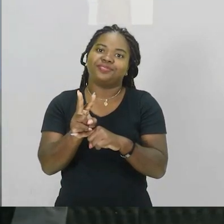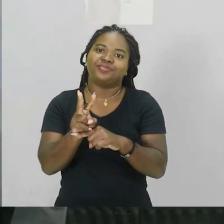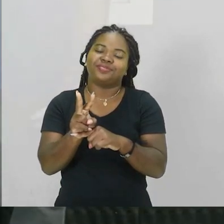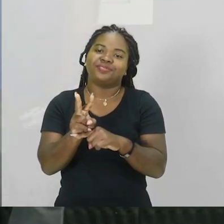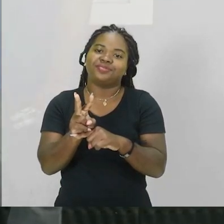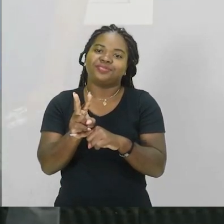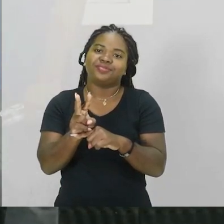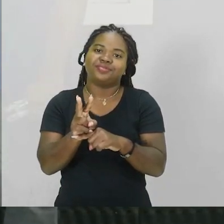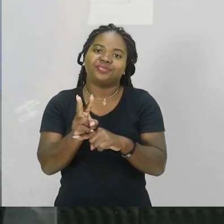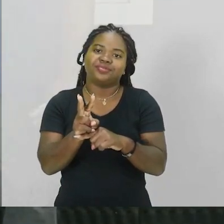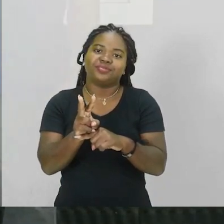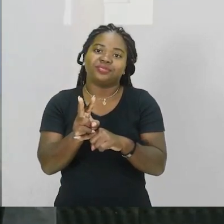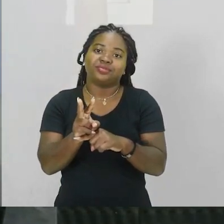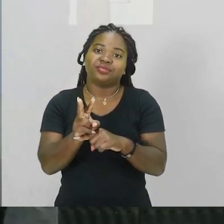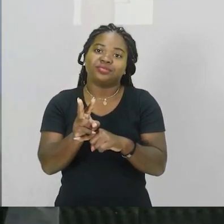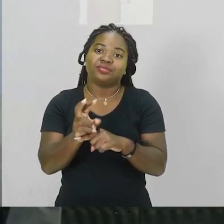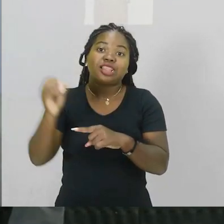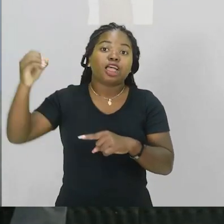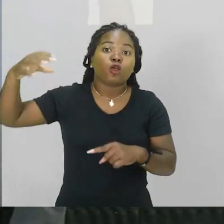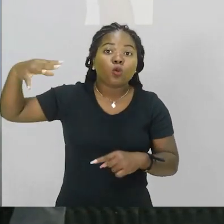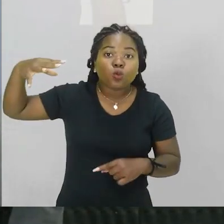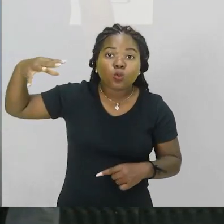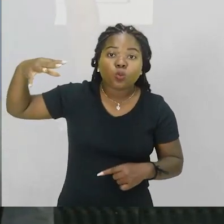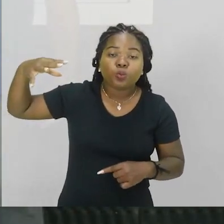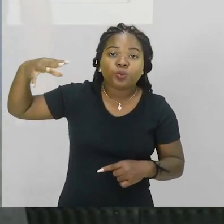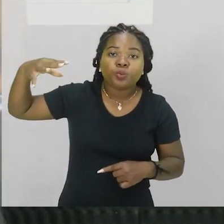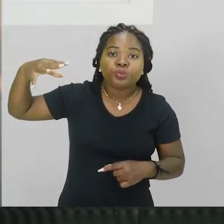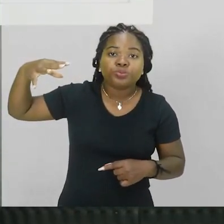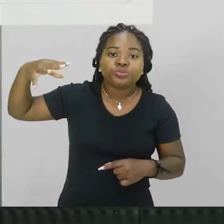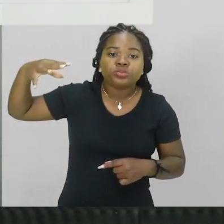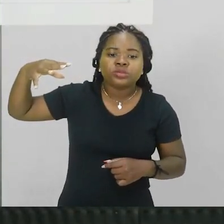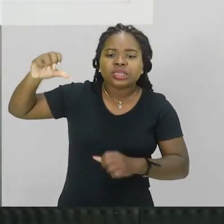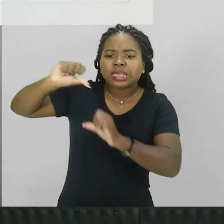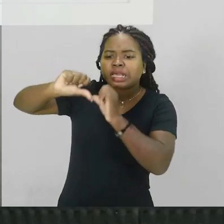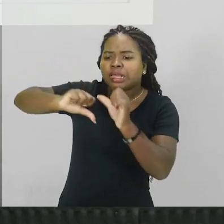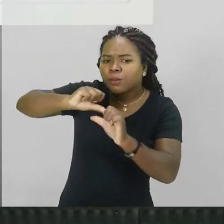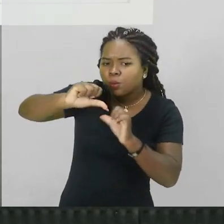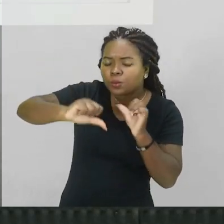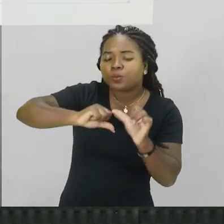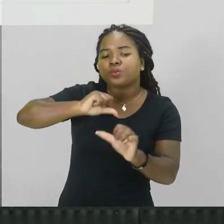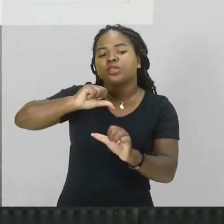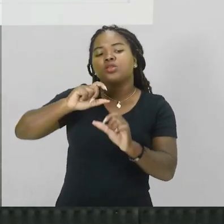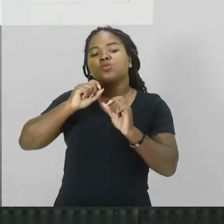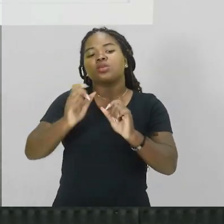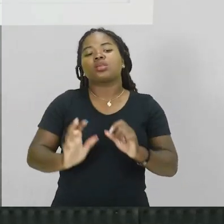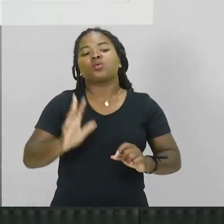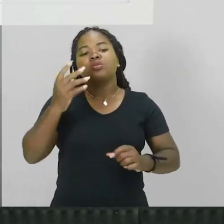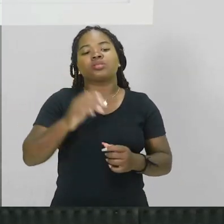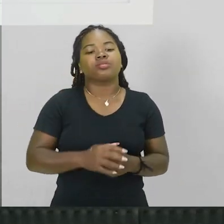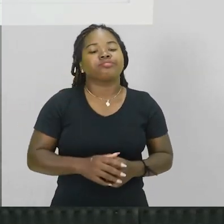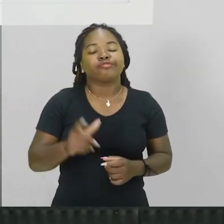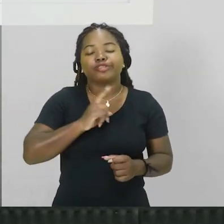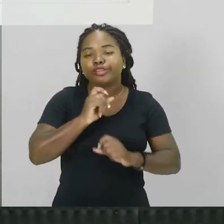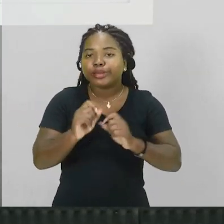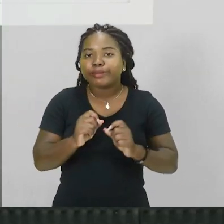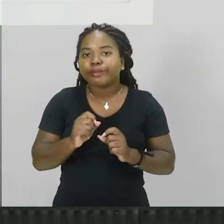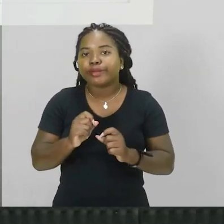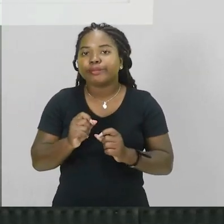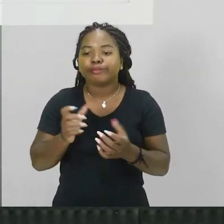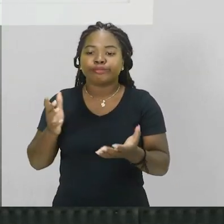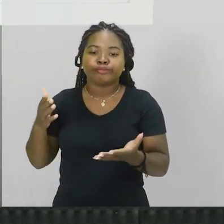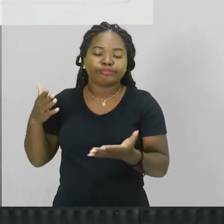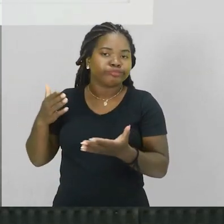uma mudança na velocidade dessa luz. E a mudança dessa velocidade faz com que ela acaba sofrendo desvios.